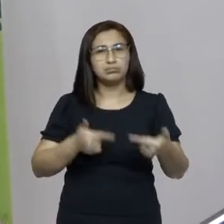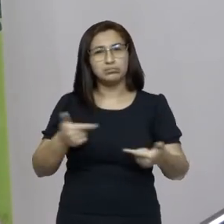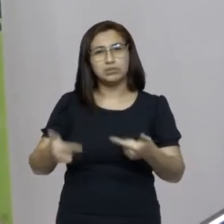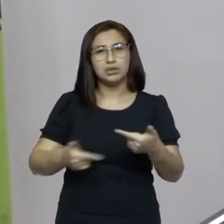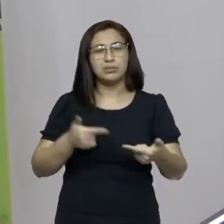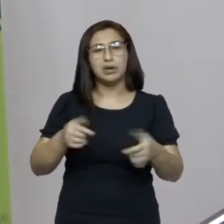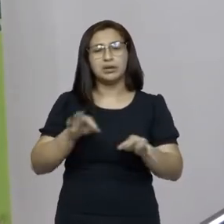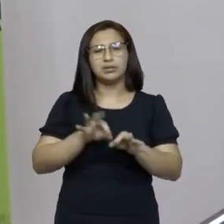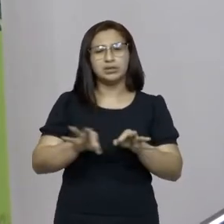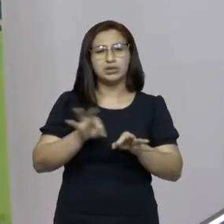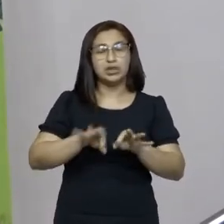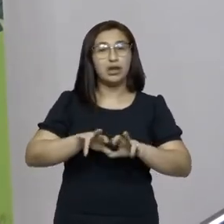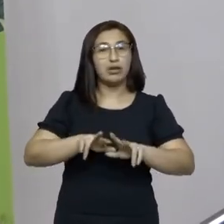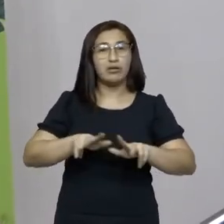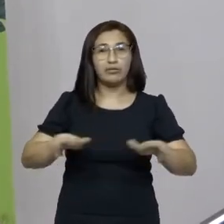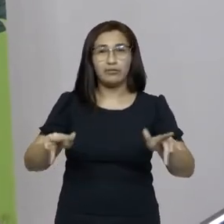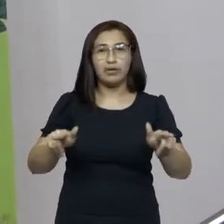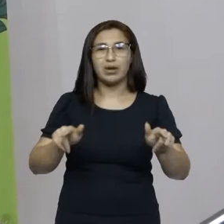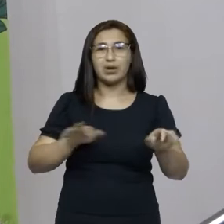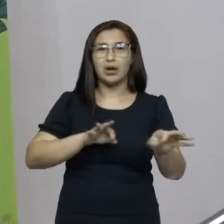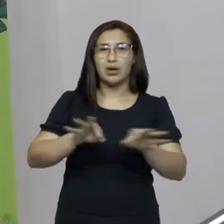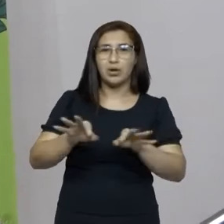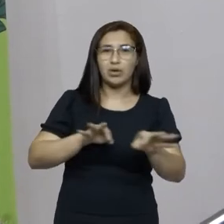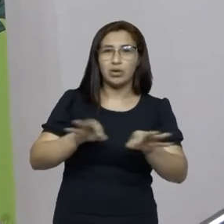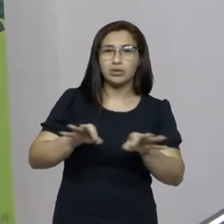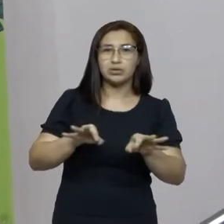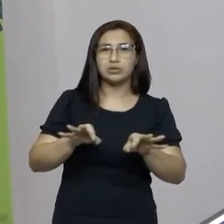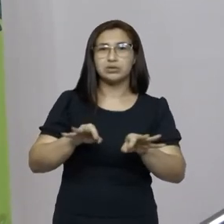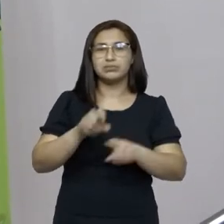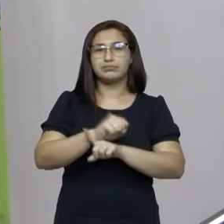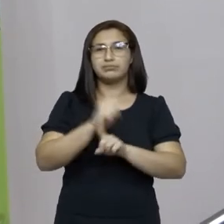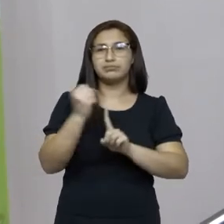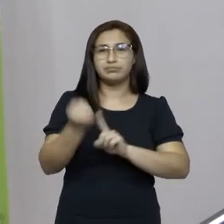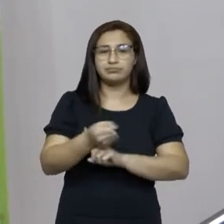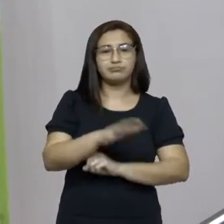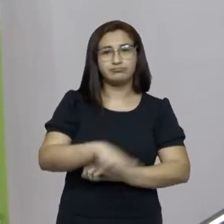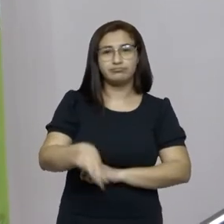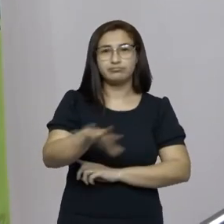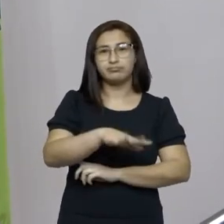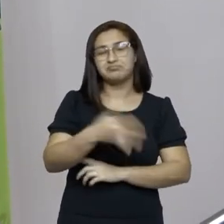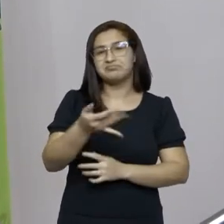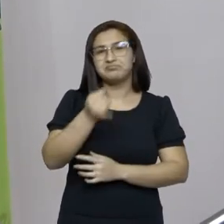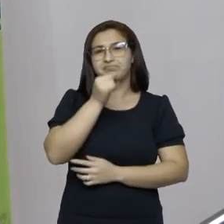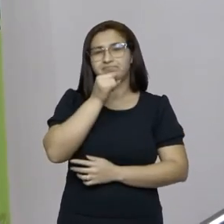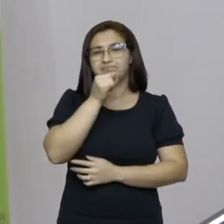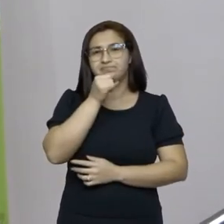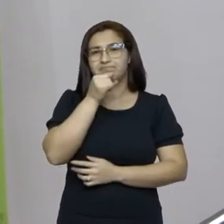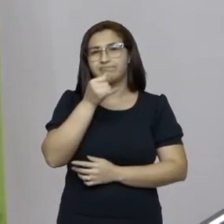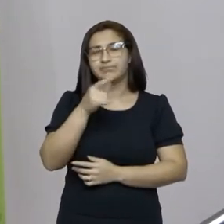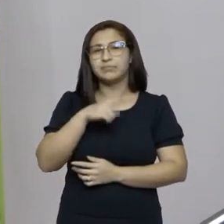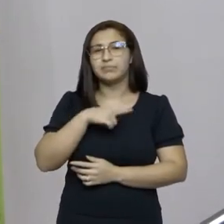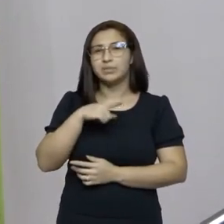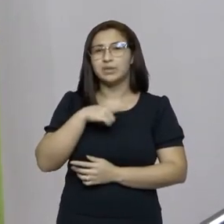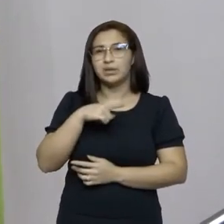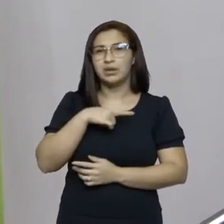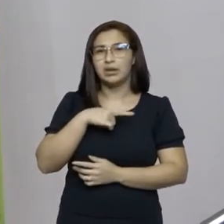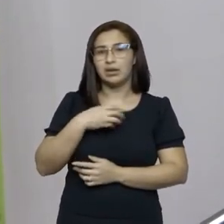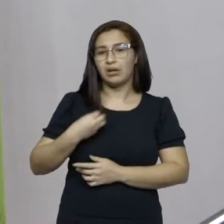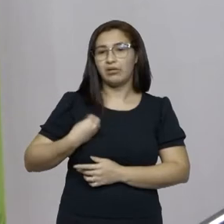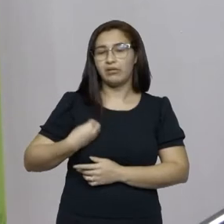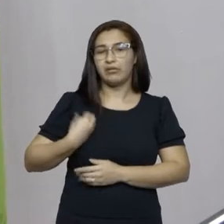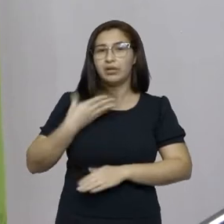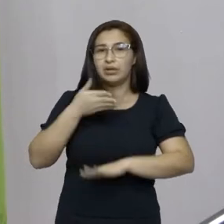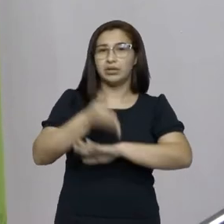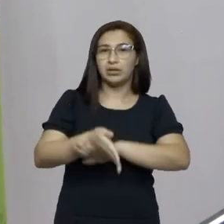entidades organizadas na nossa sociedade, como, por exemplo, tivemos a presença do